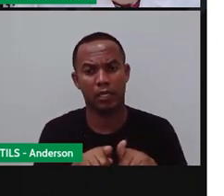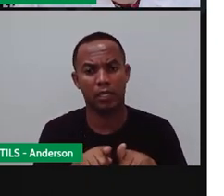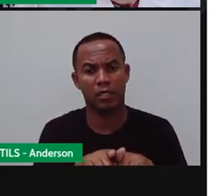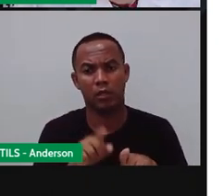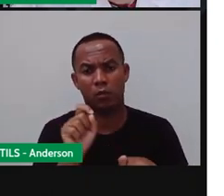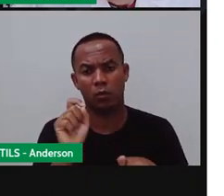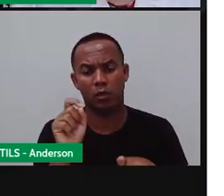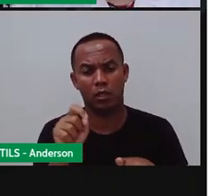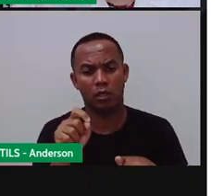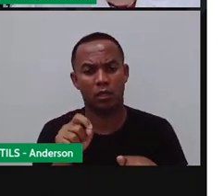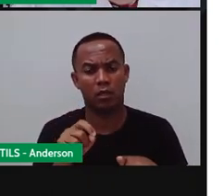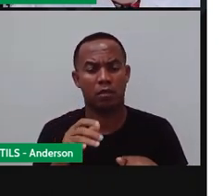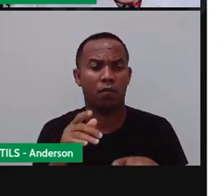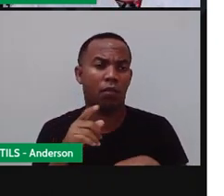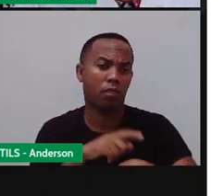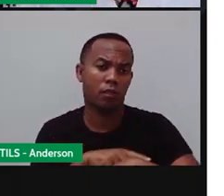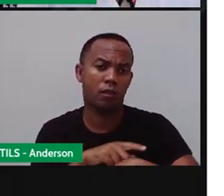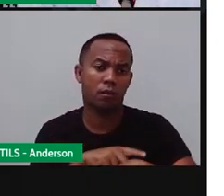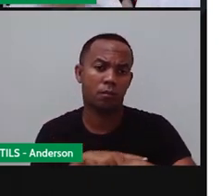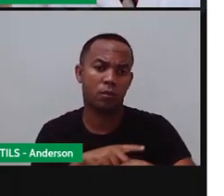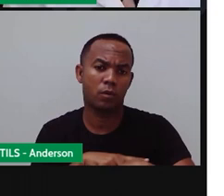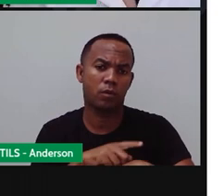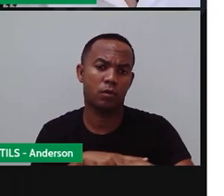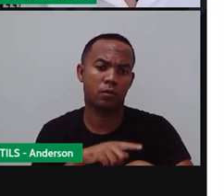Unidade... Intervalos de tempos o quê?